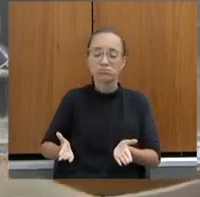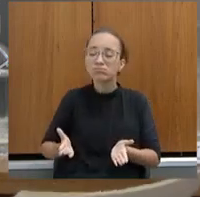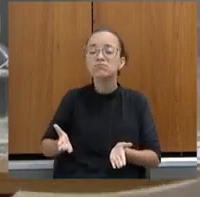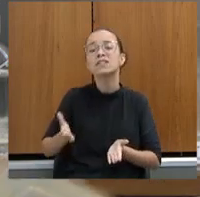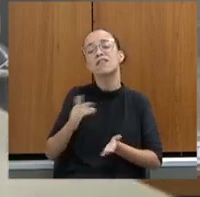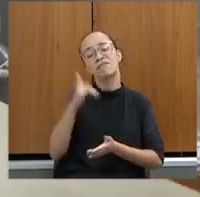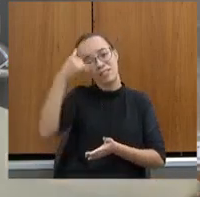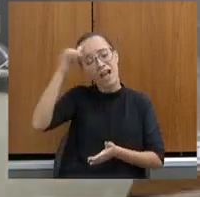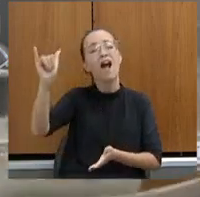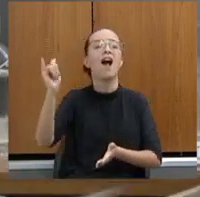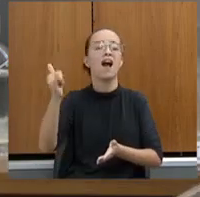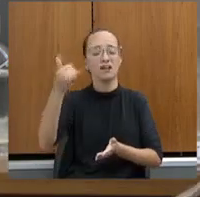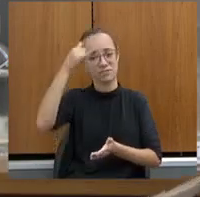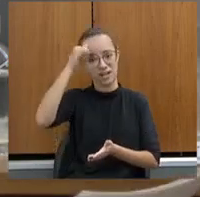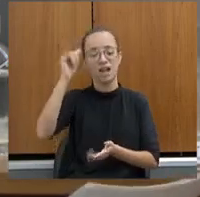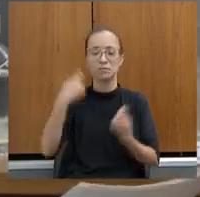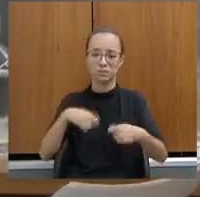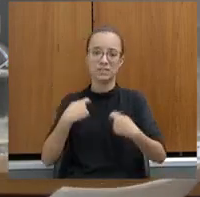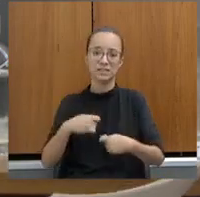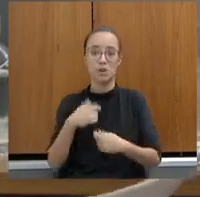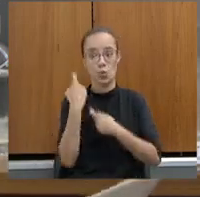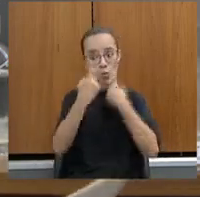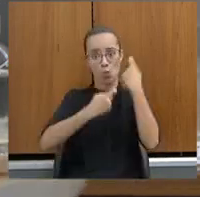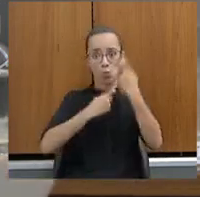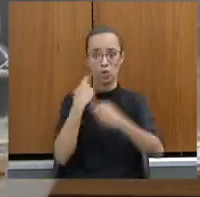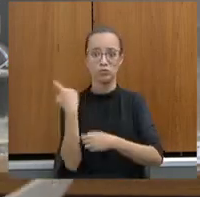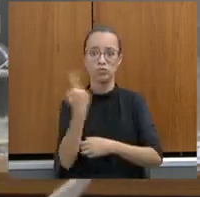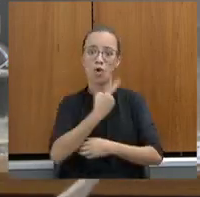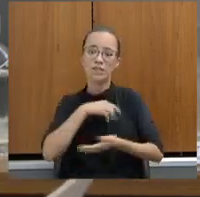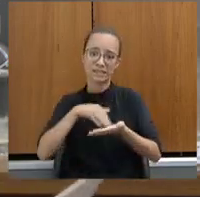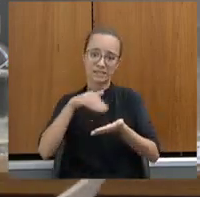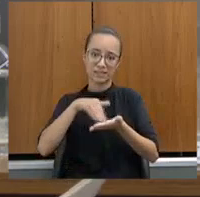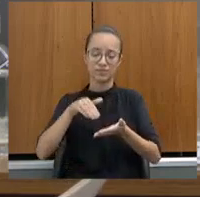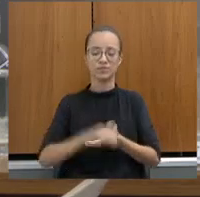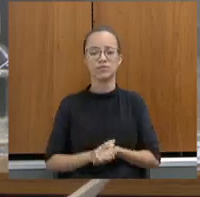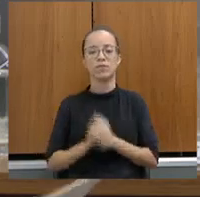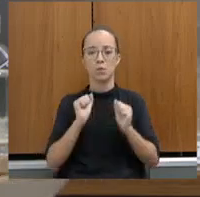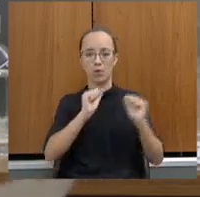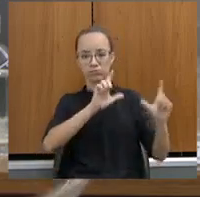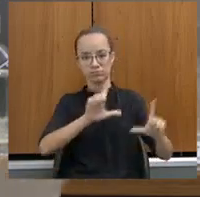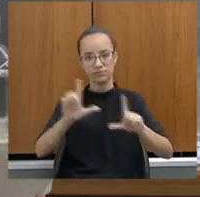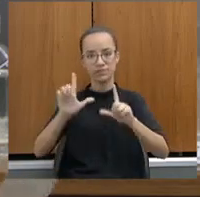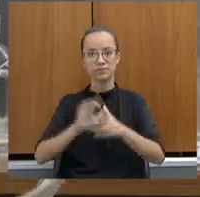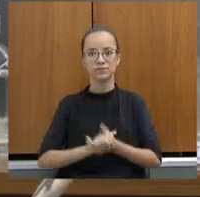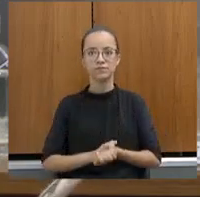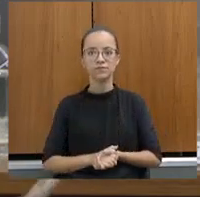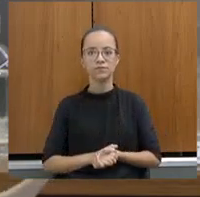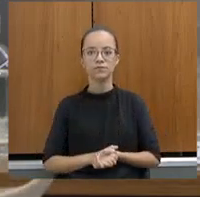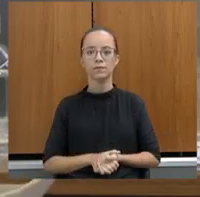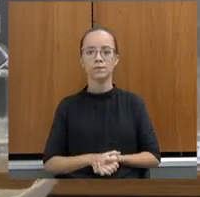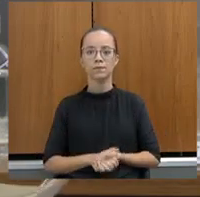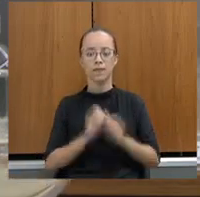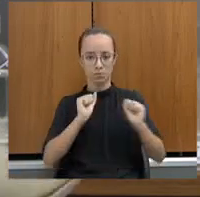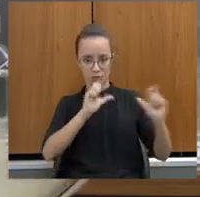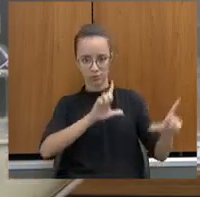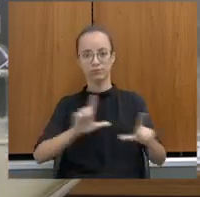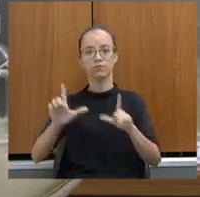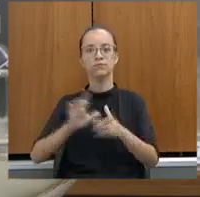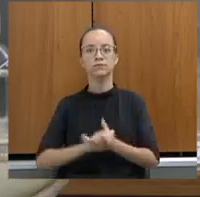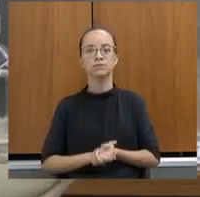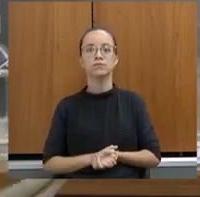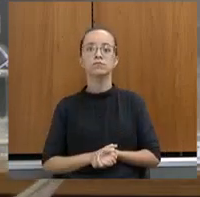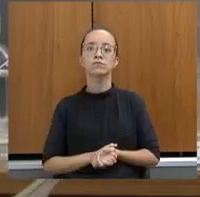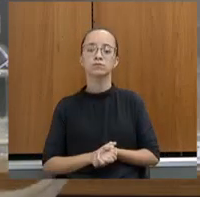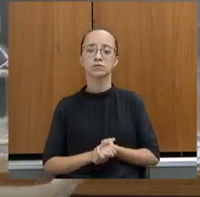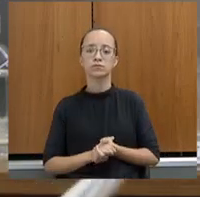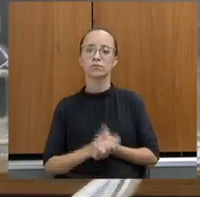armamento. E isso também é uma preocupação nossa da secretaria. Pode passar, por favor. Pode passar. Essas